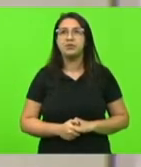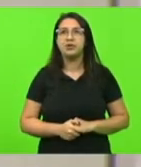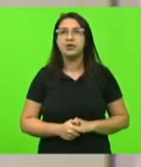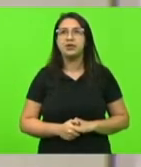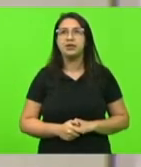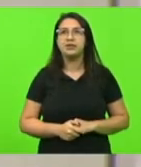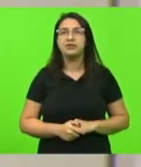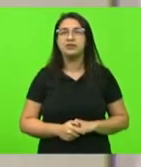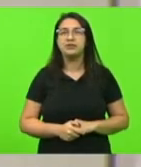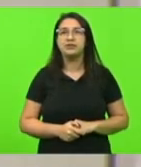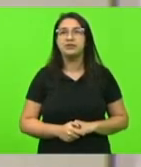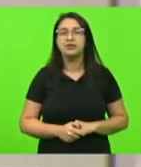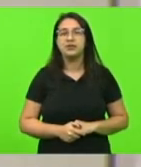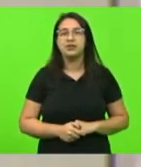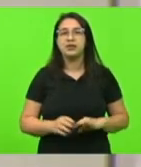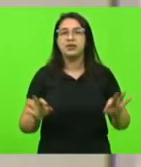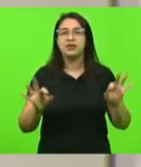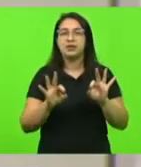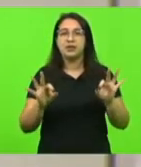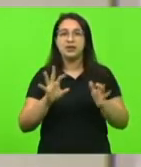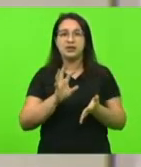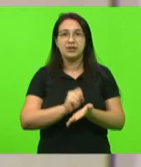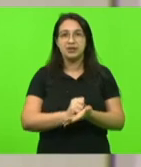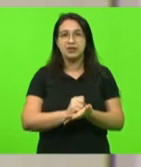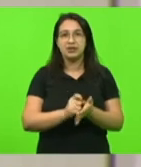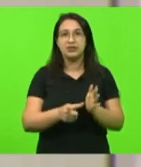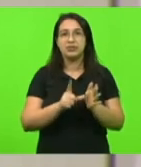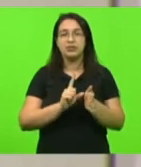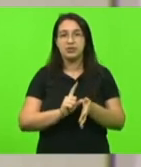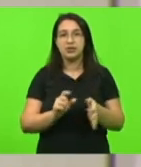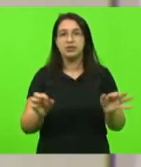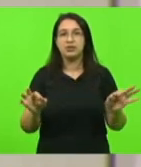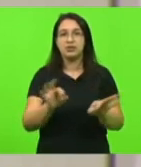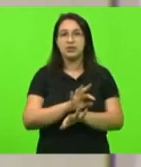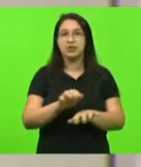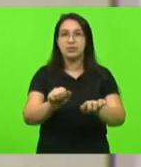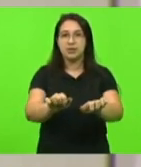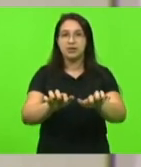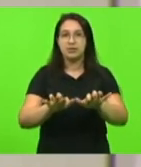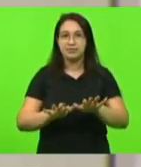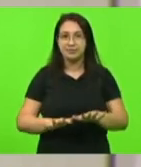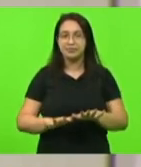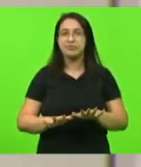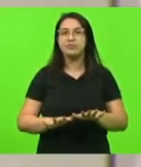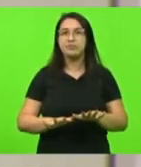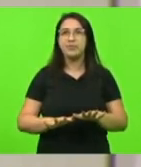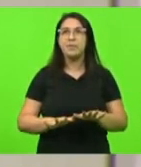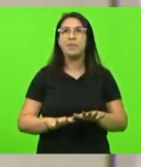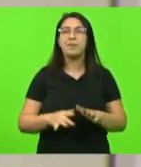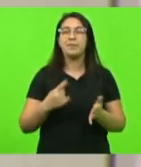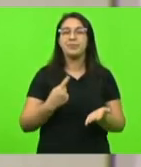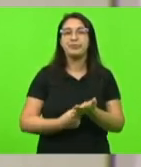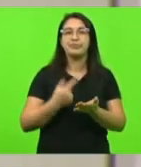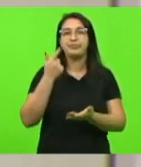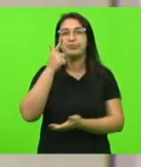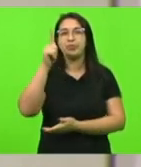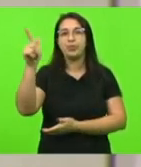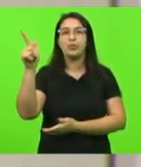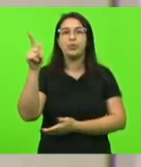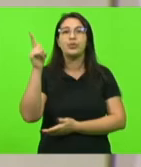sargento Lima não havendo novos oradores inscritos novos deputados inscritos esta presidência antes de encerrar a sessão convoca